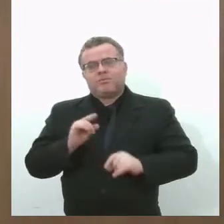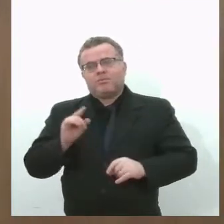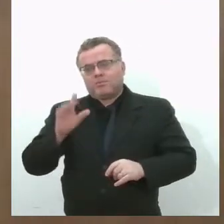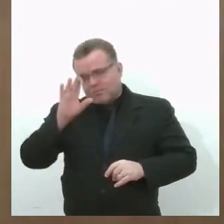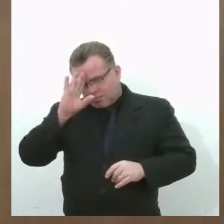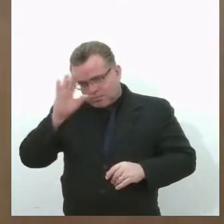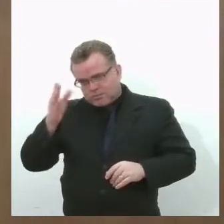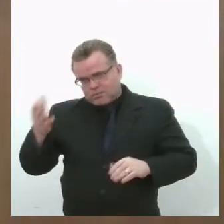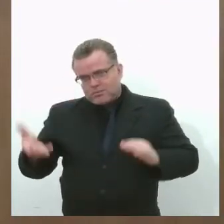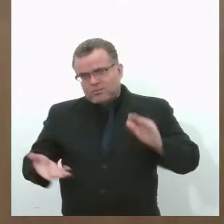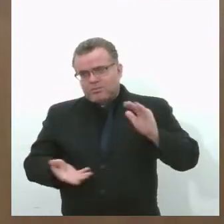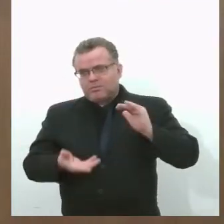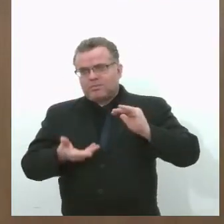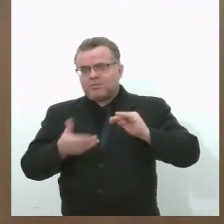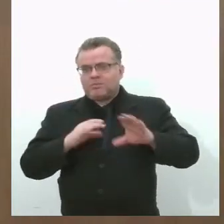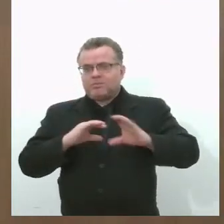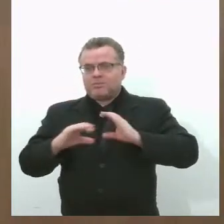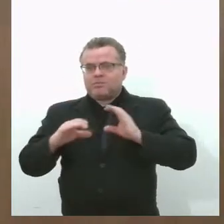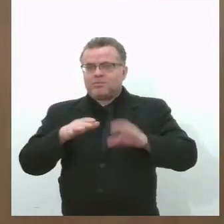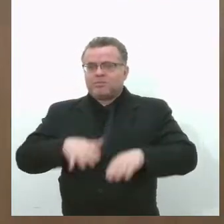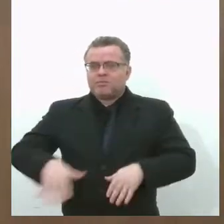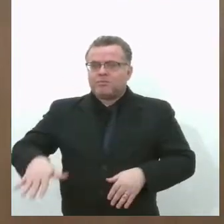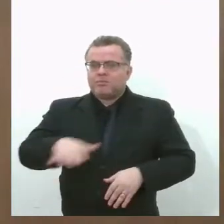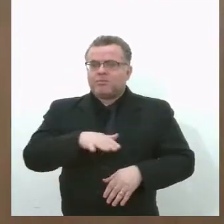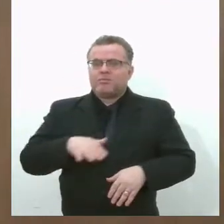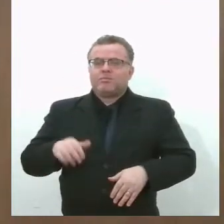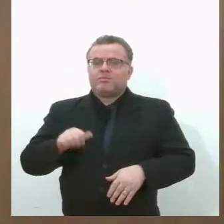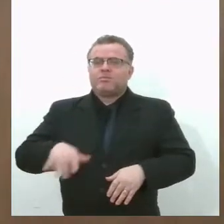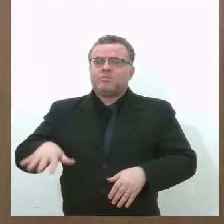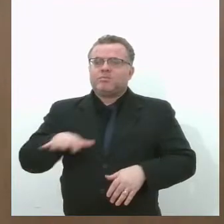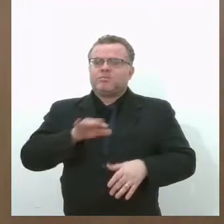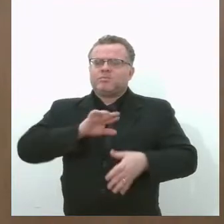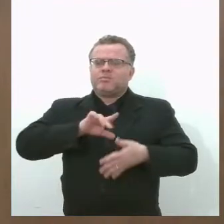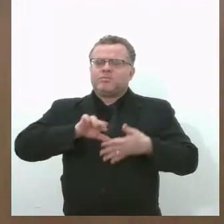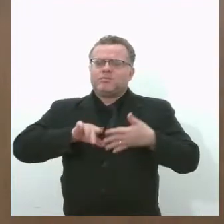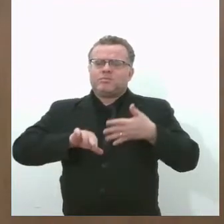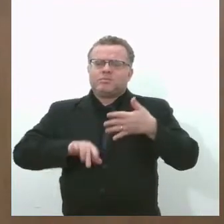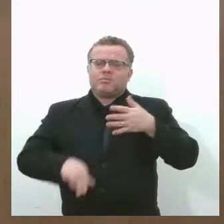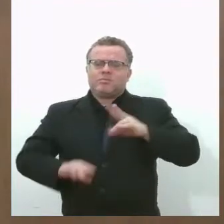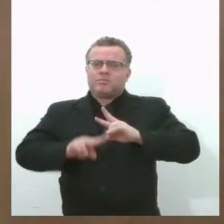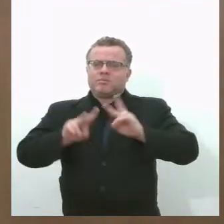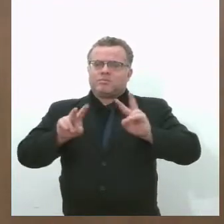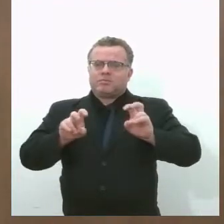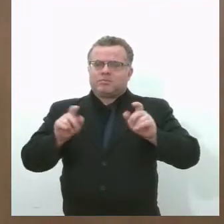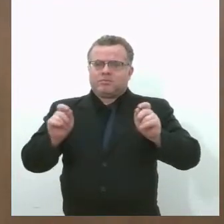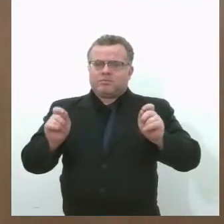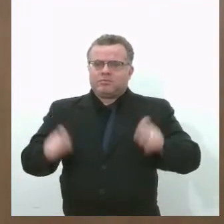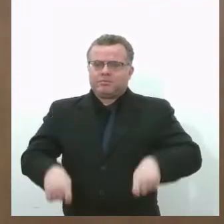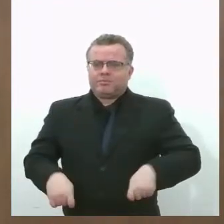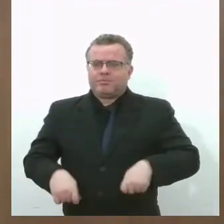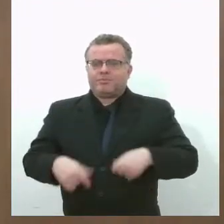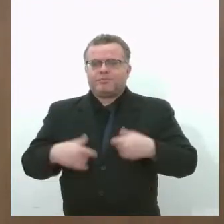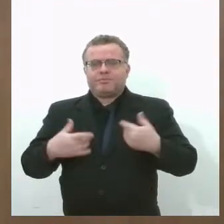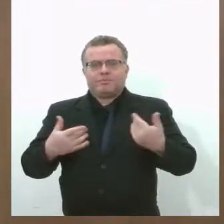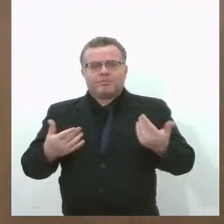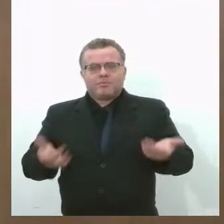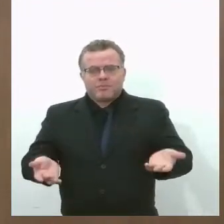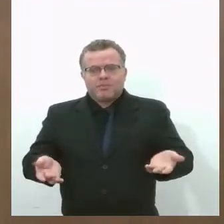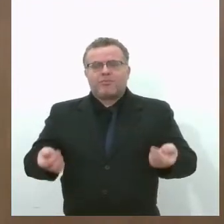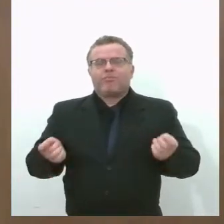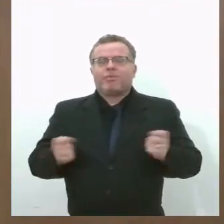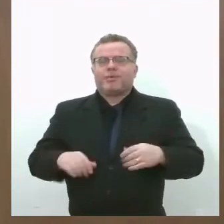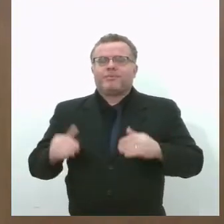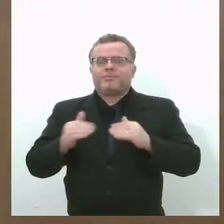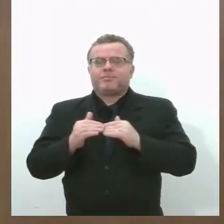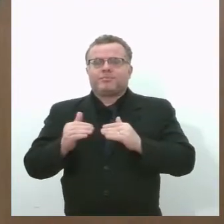Comunicação pública, cultura, assistência social, economia, meio ambiente, entre outros tantos temas que fazem parte do